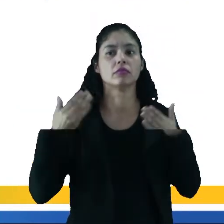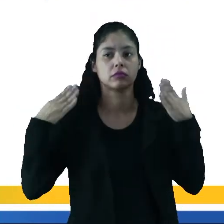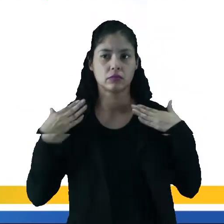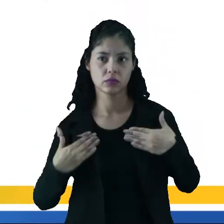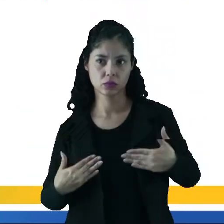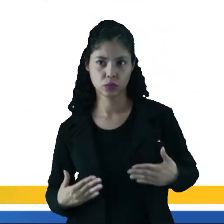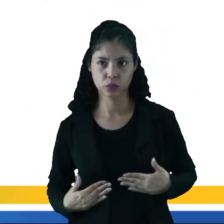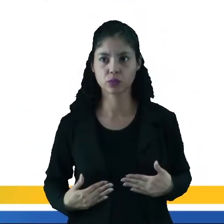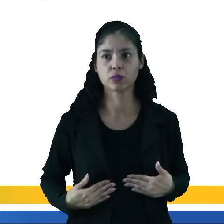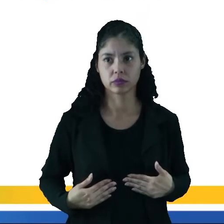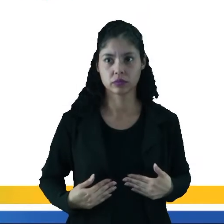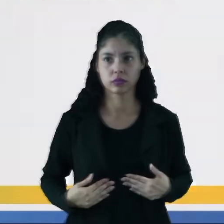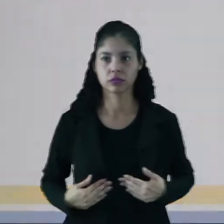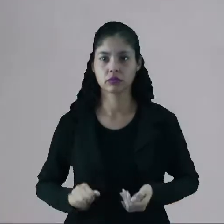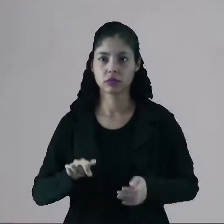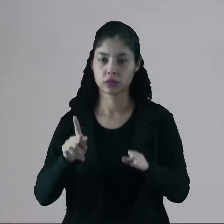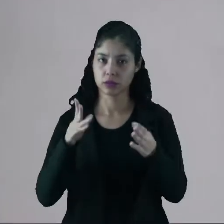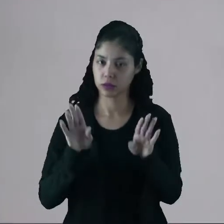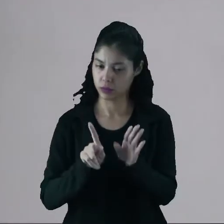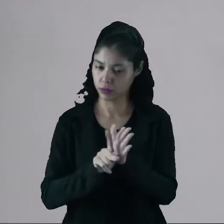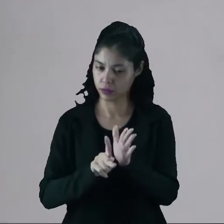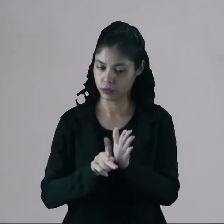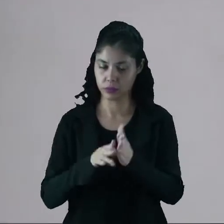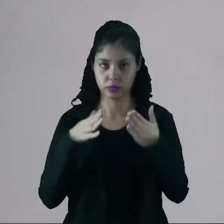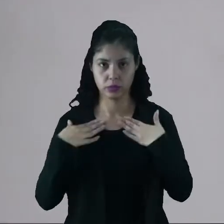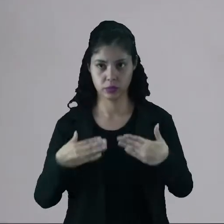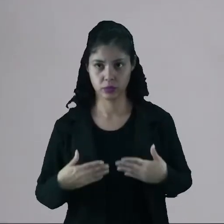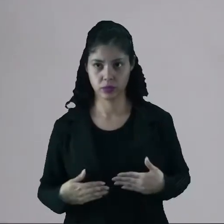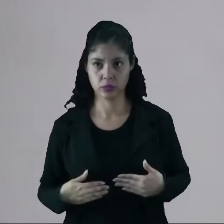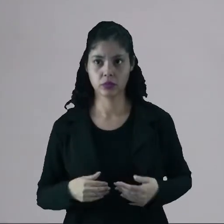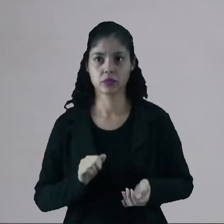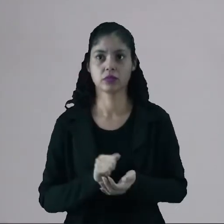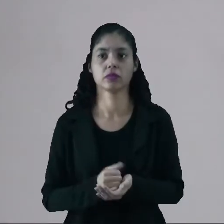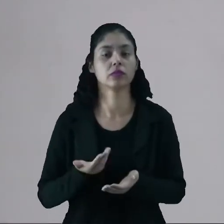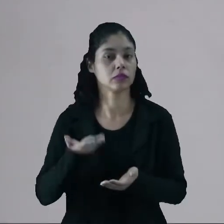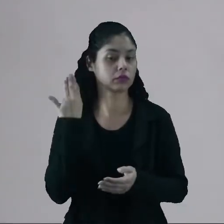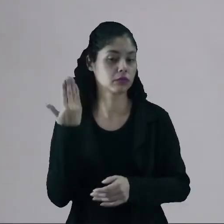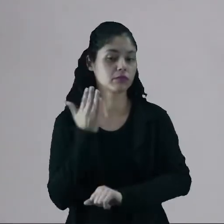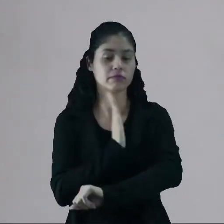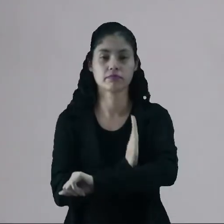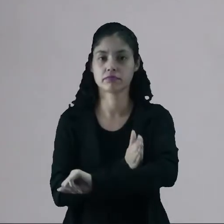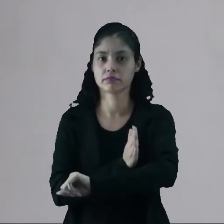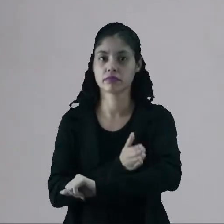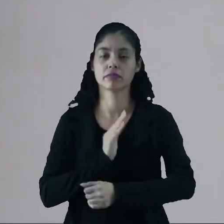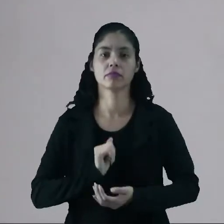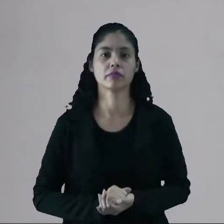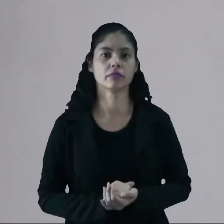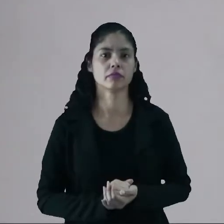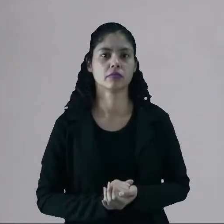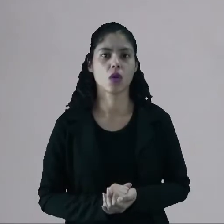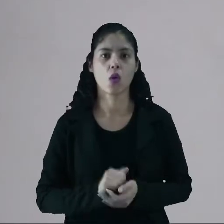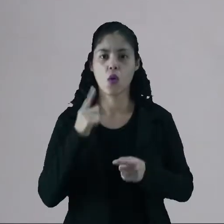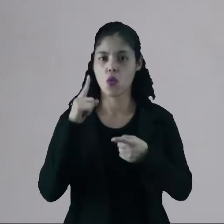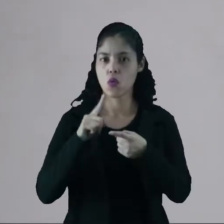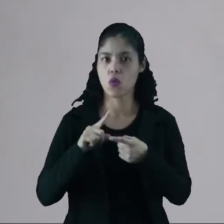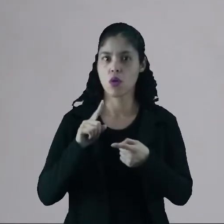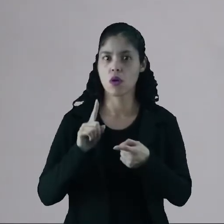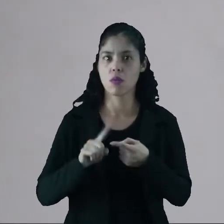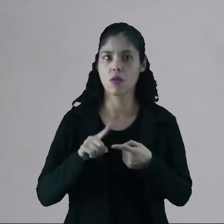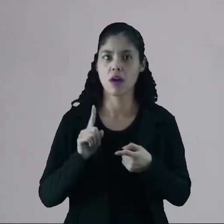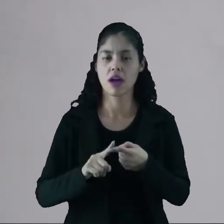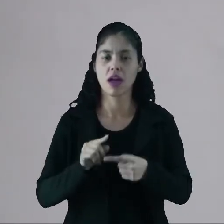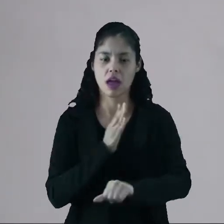anatomia e a dissecação dos corpos. Vamos lembrar que na Idade Média a dissecação de corpos era